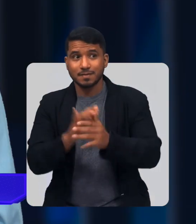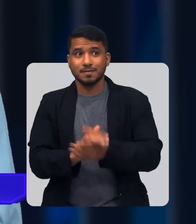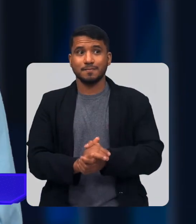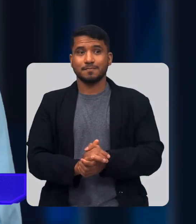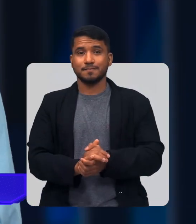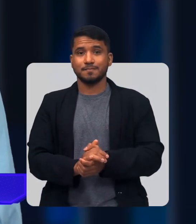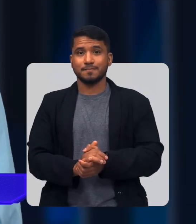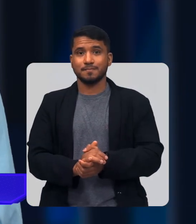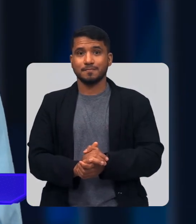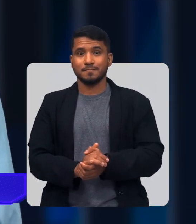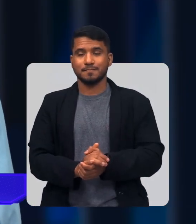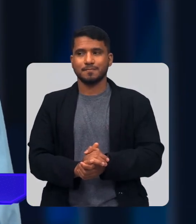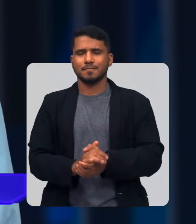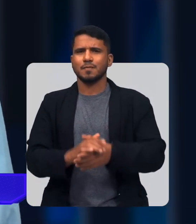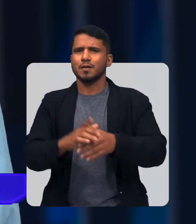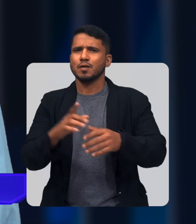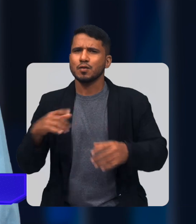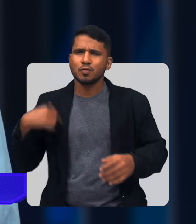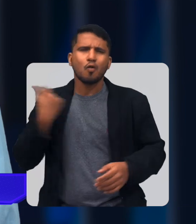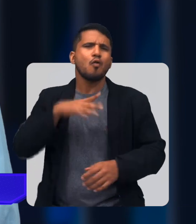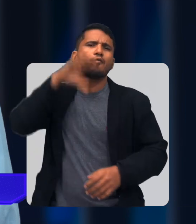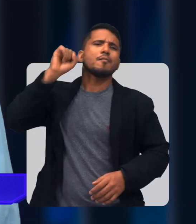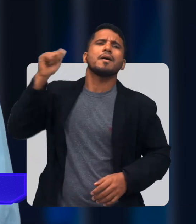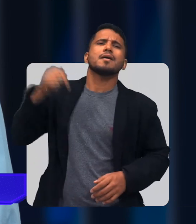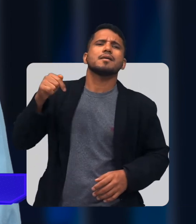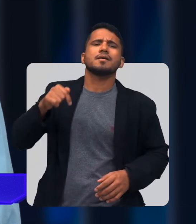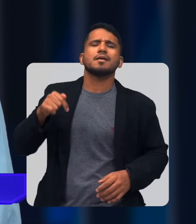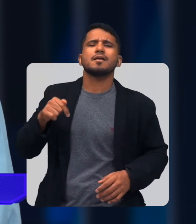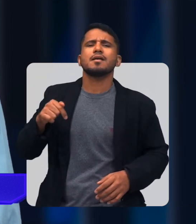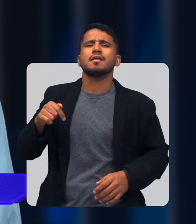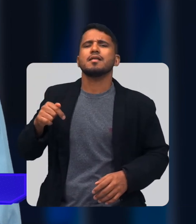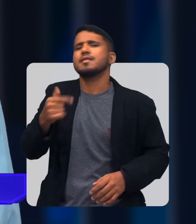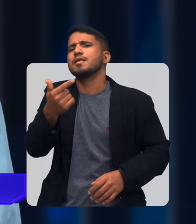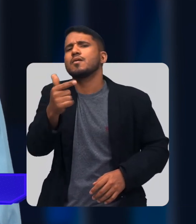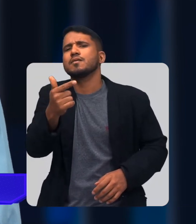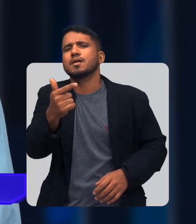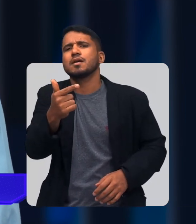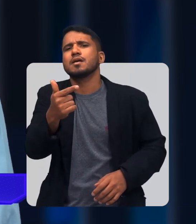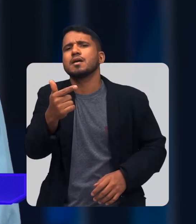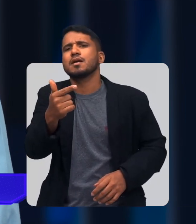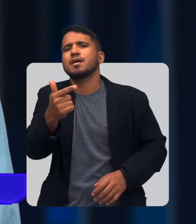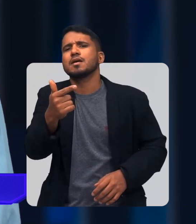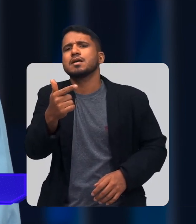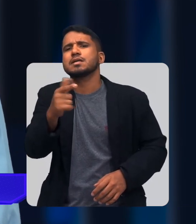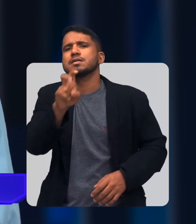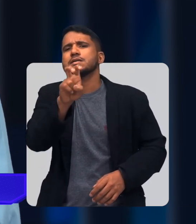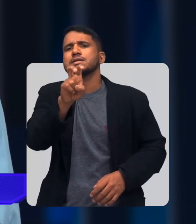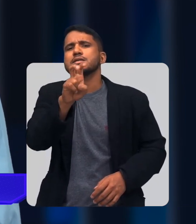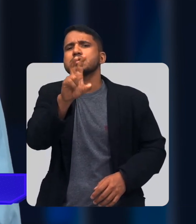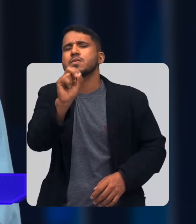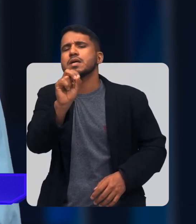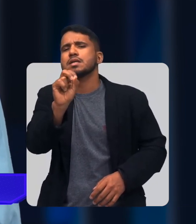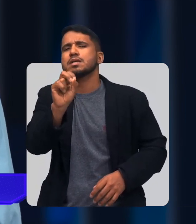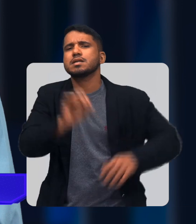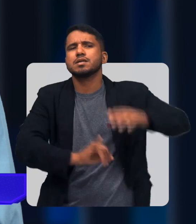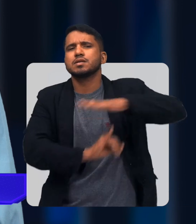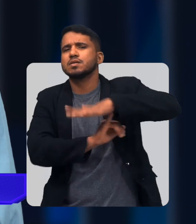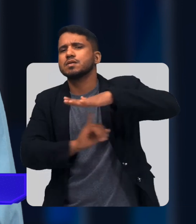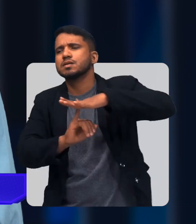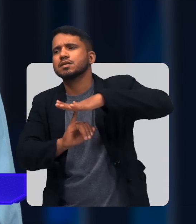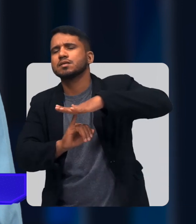O que nós ouvimos aqui Não tem 50 instituições